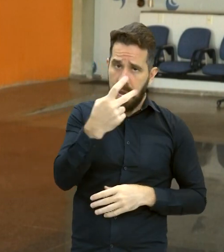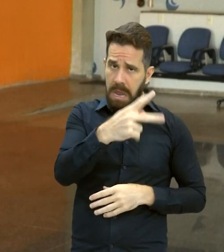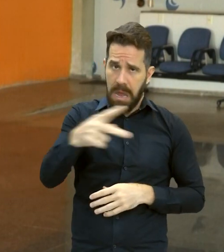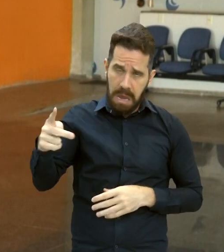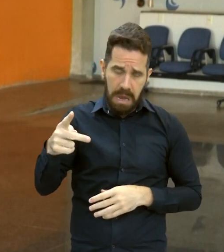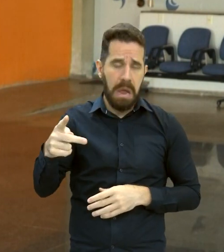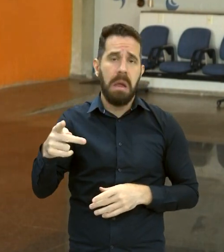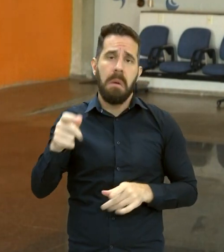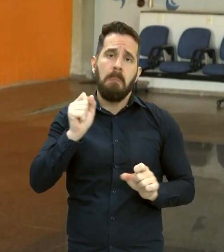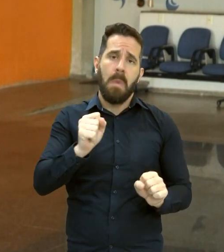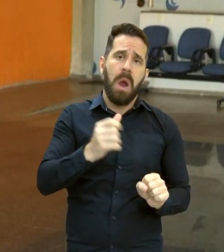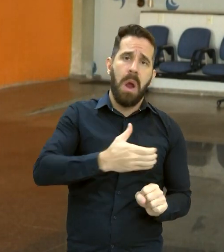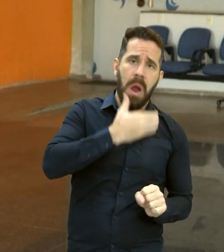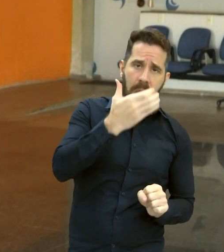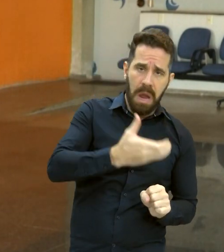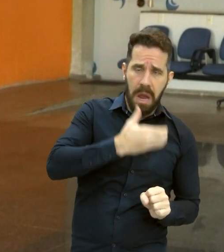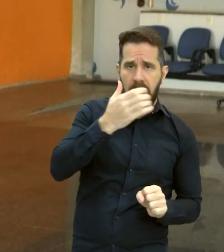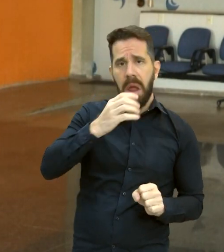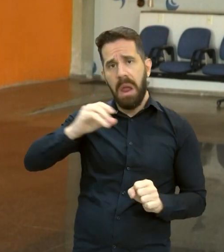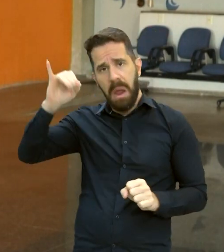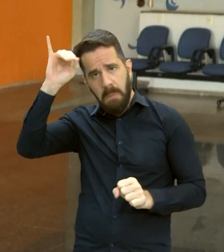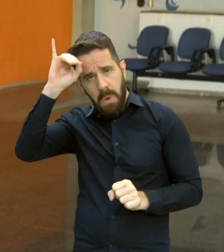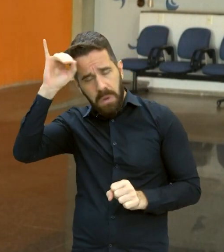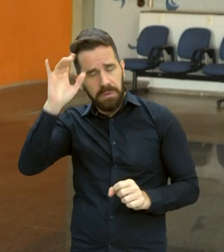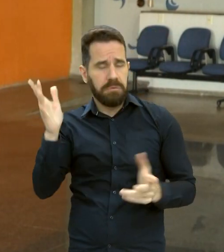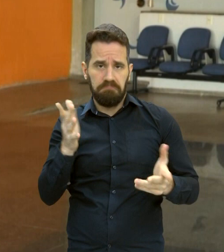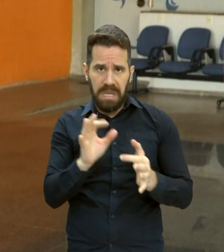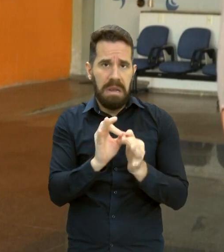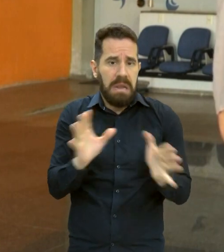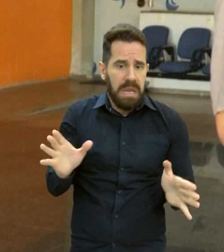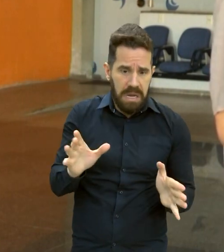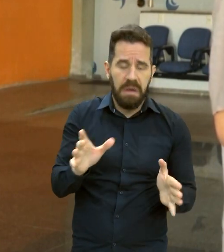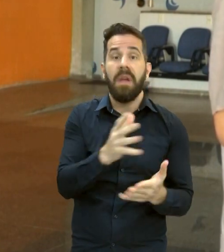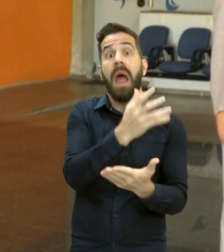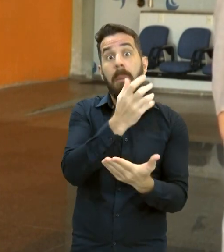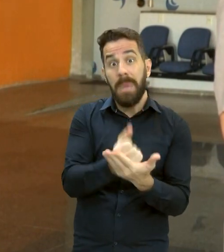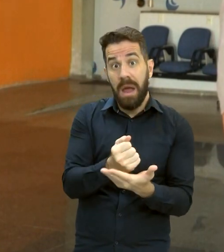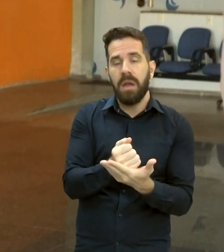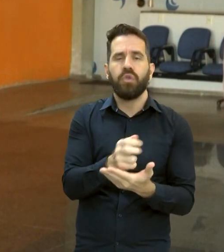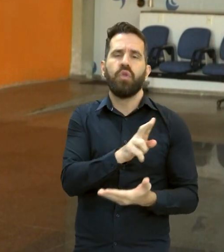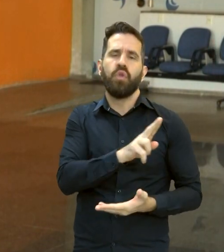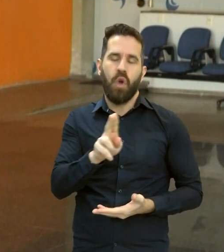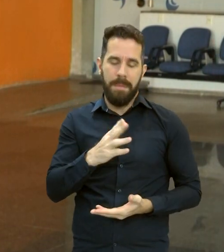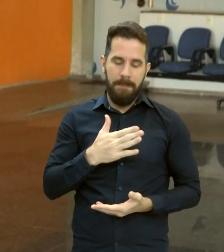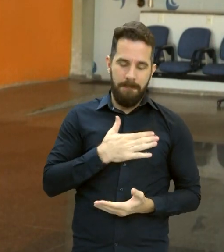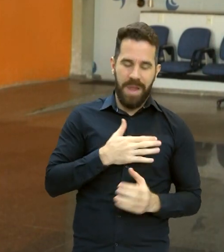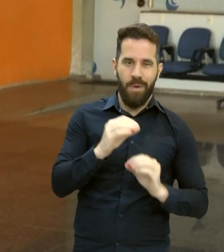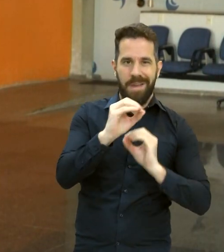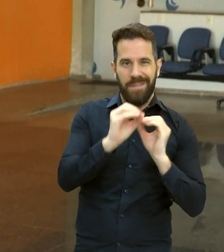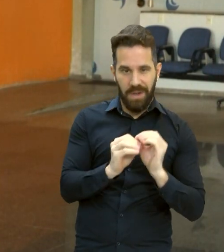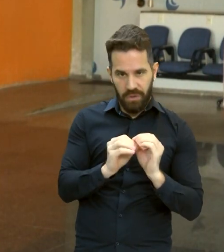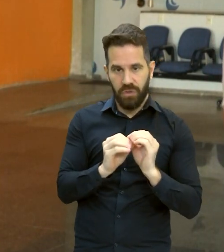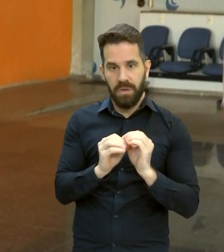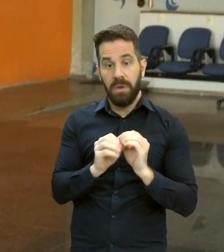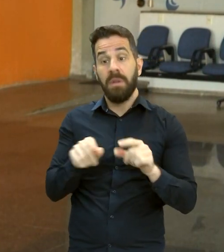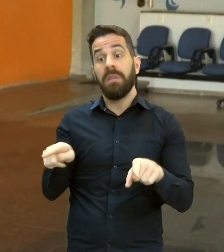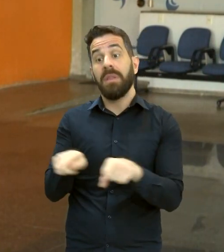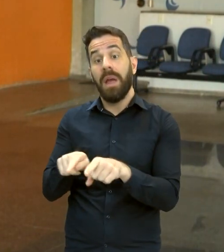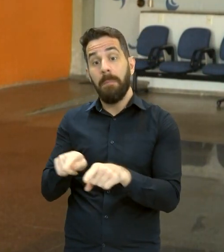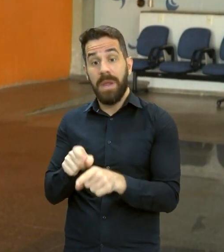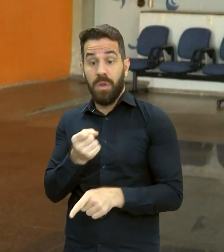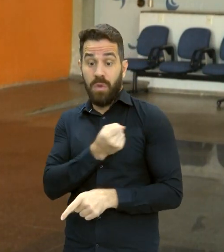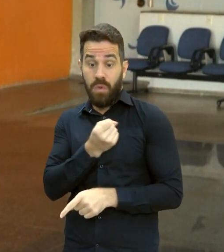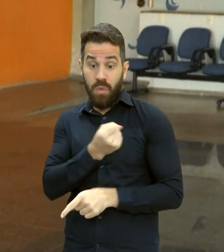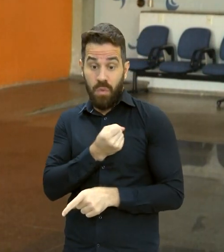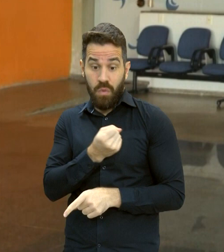seja Apple Store ou Play Store, e se integre. O telefone da Secretaria é 3521. 2000.